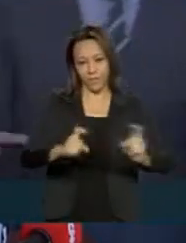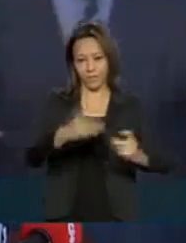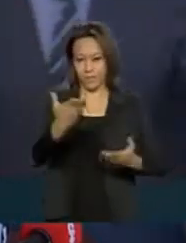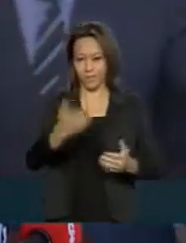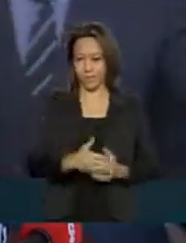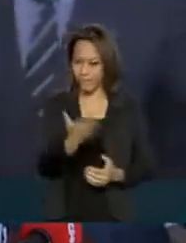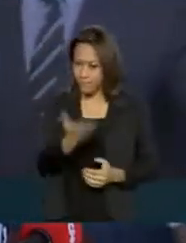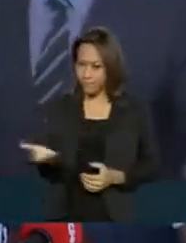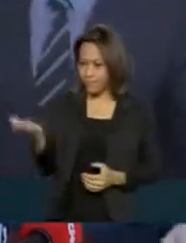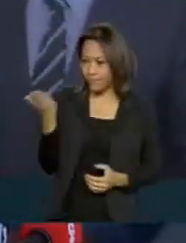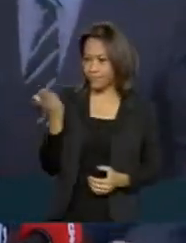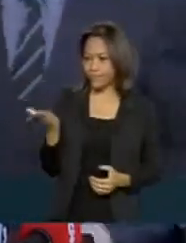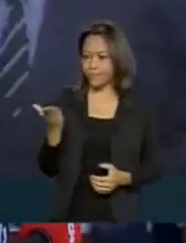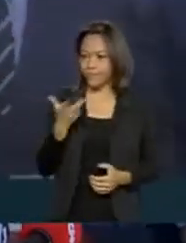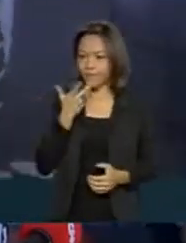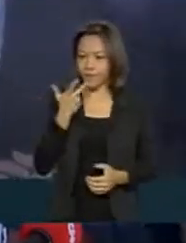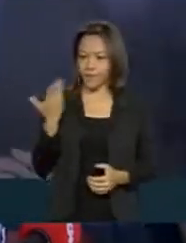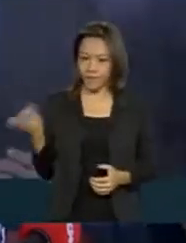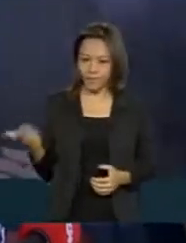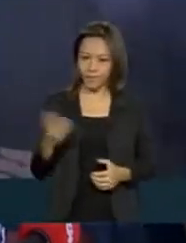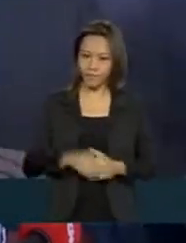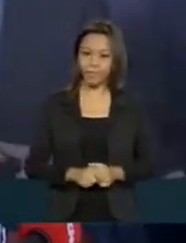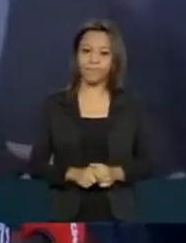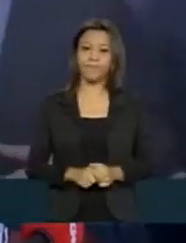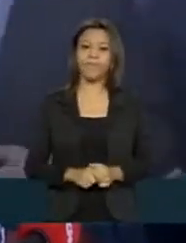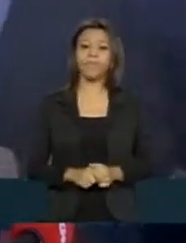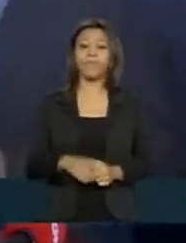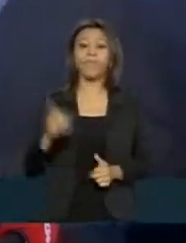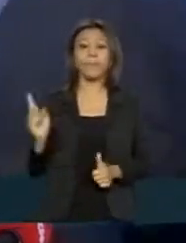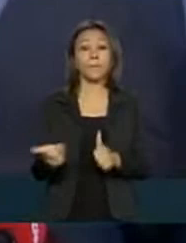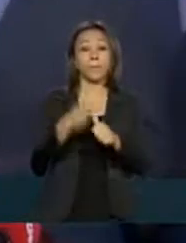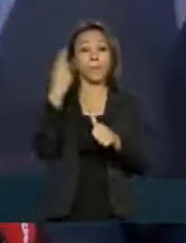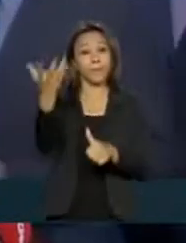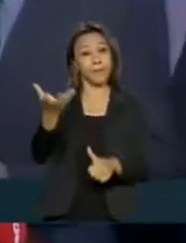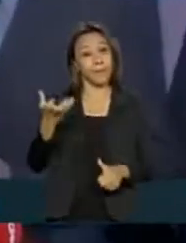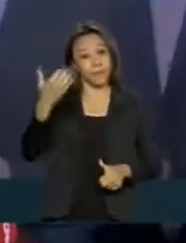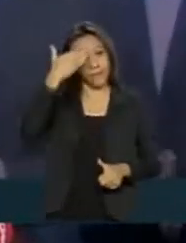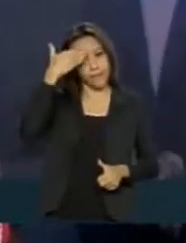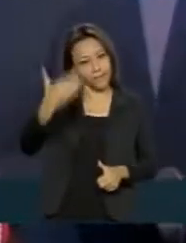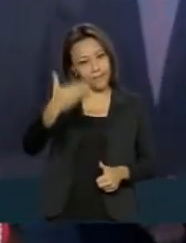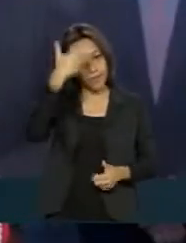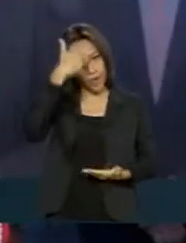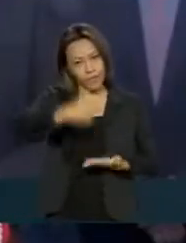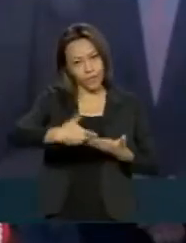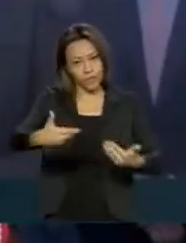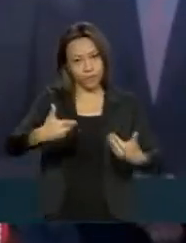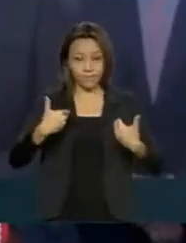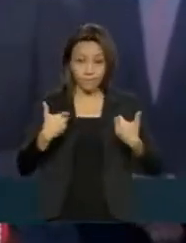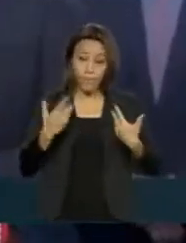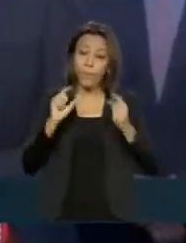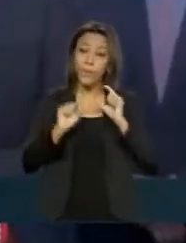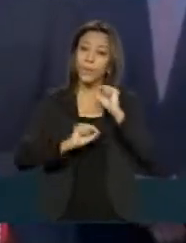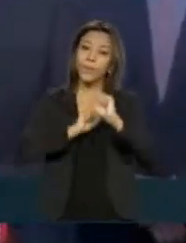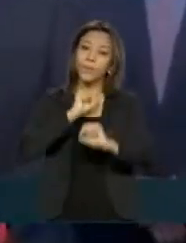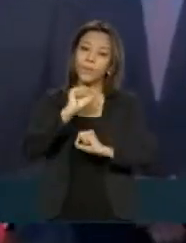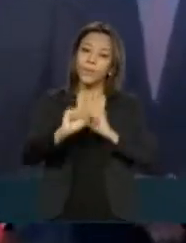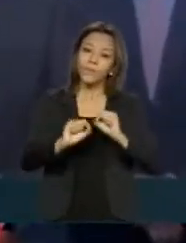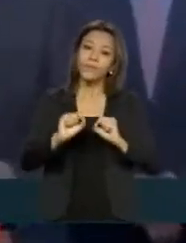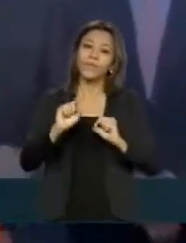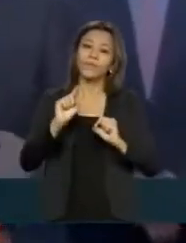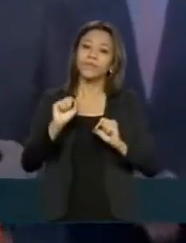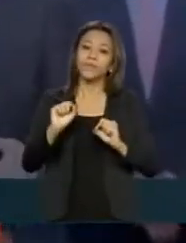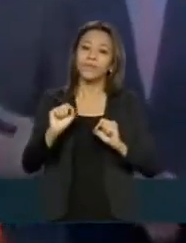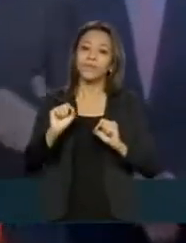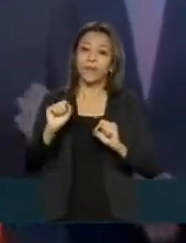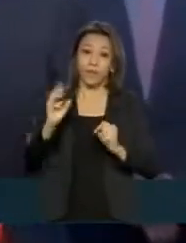quero primeiro agradecer, presidente, sua confiança para liderar o governo na Câmara dos